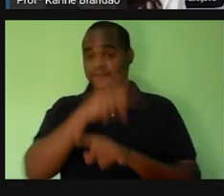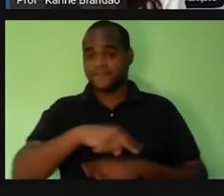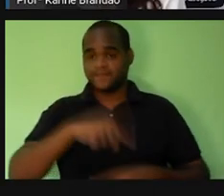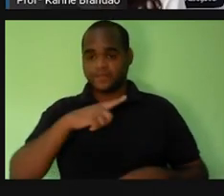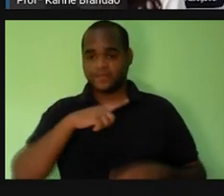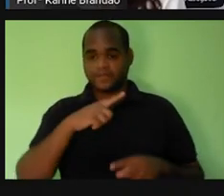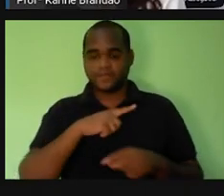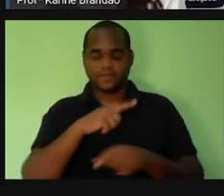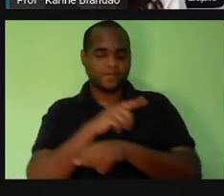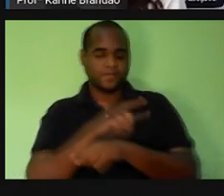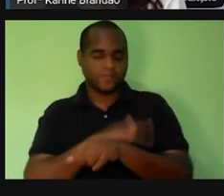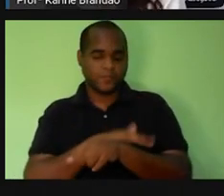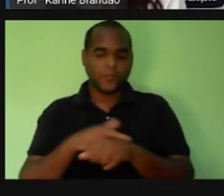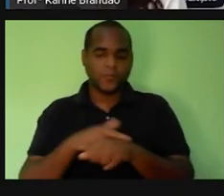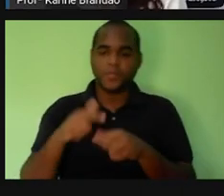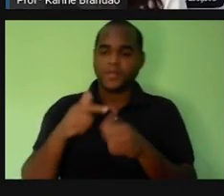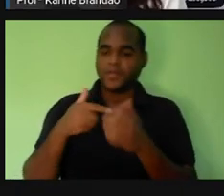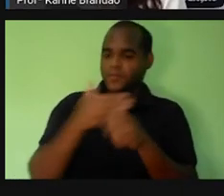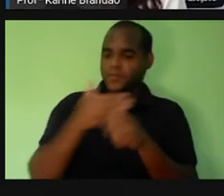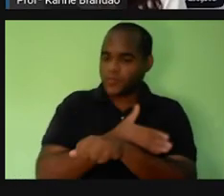mania de organização.